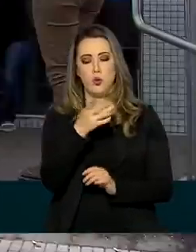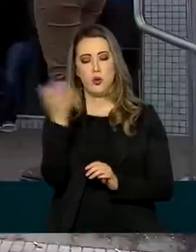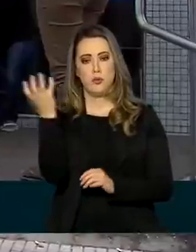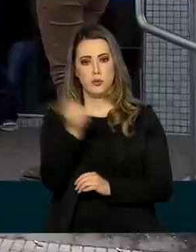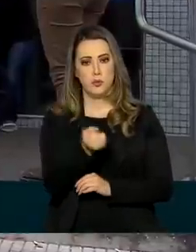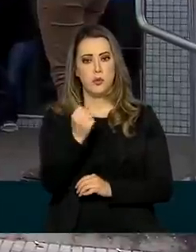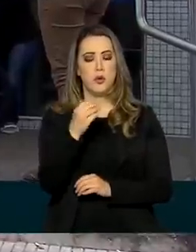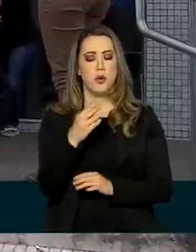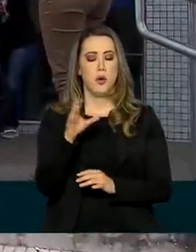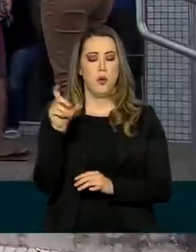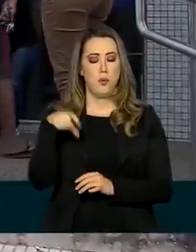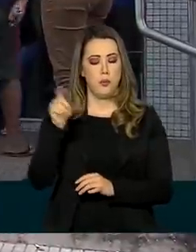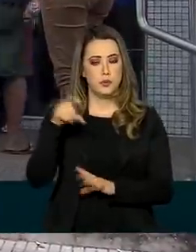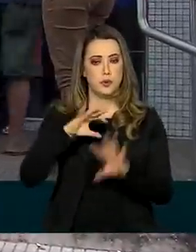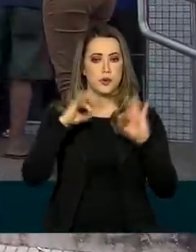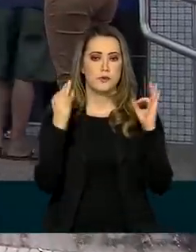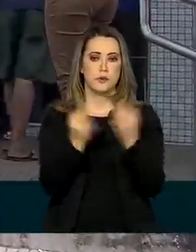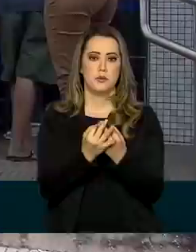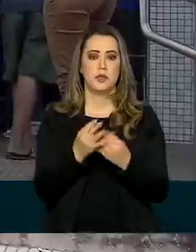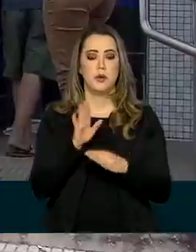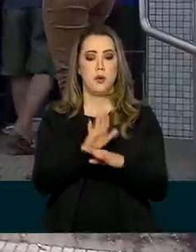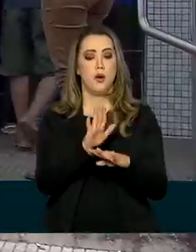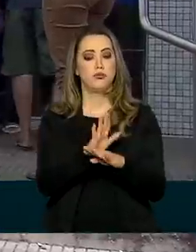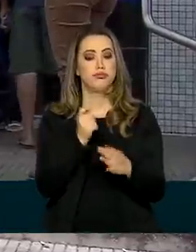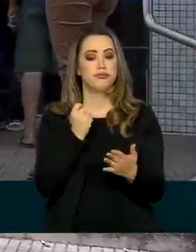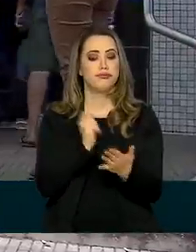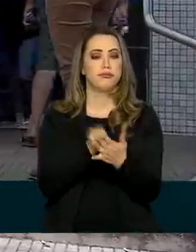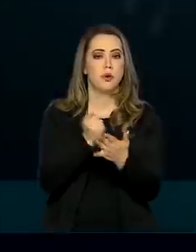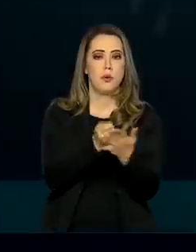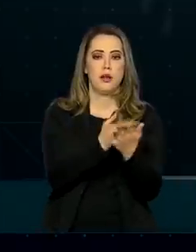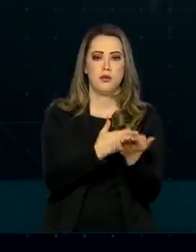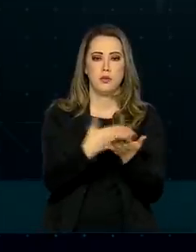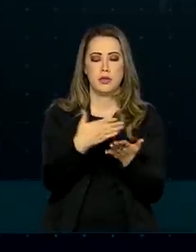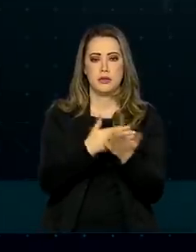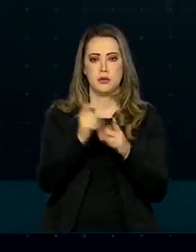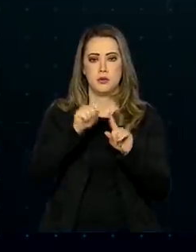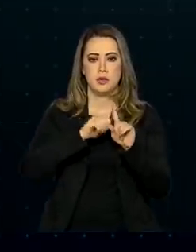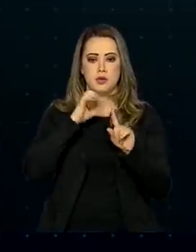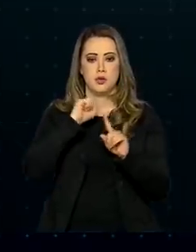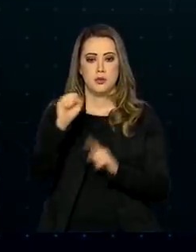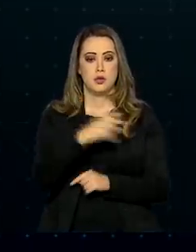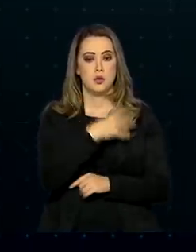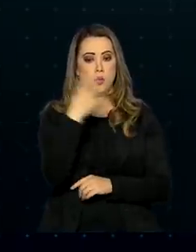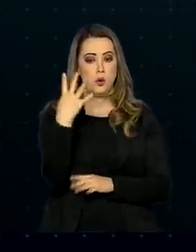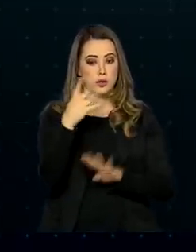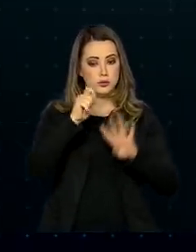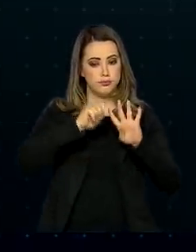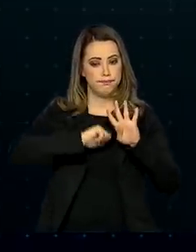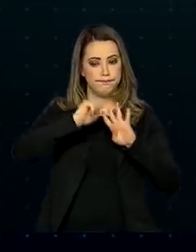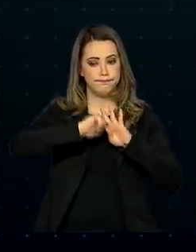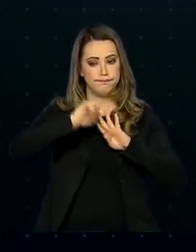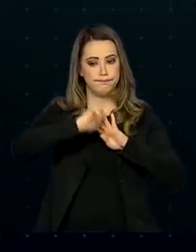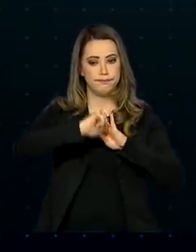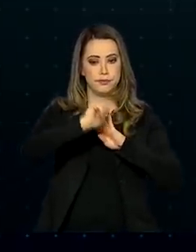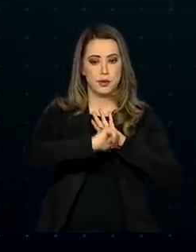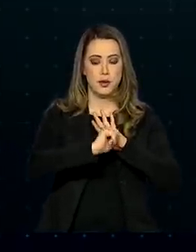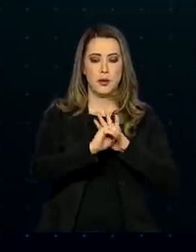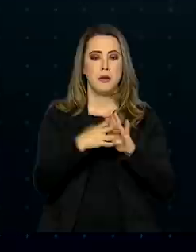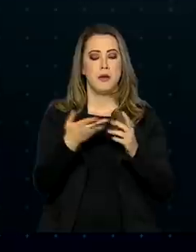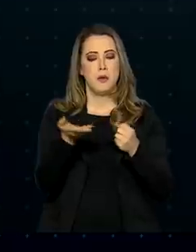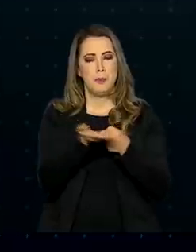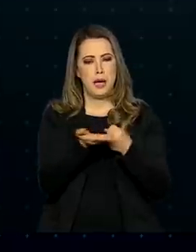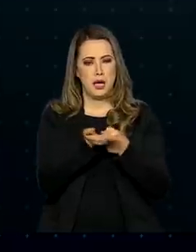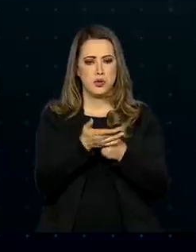Família. O pagamento do novo auxílio emergencial começa em abril. Serão quatro parcelas com um valor médio de R$